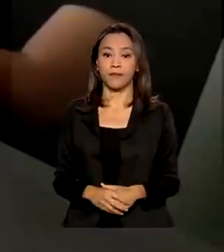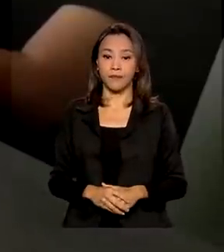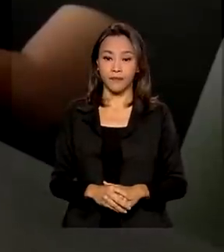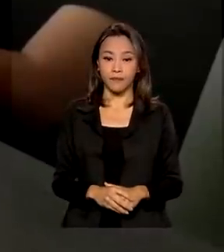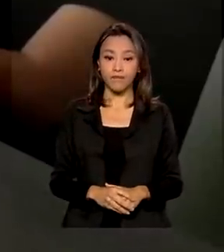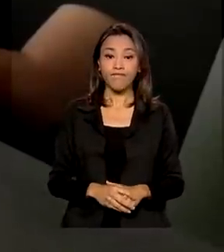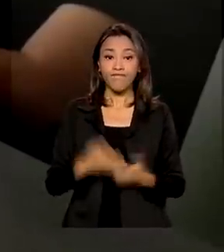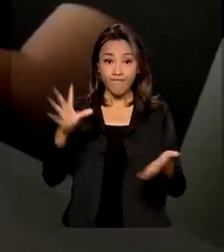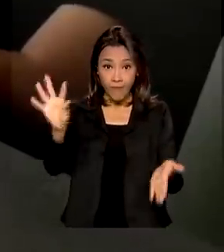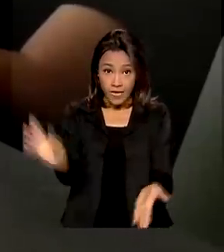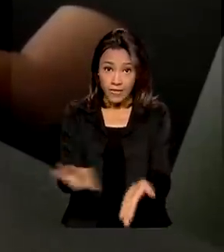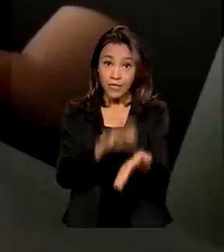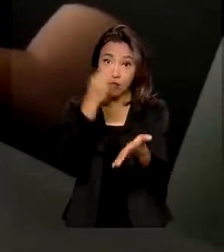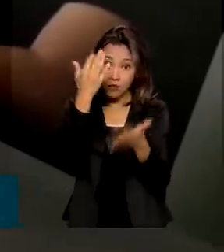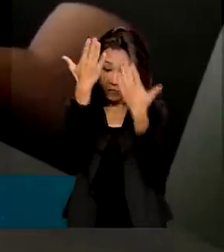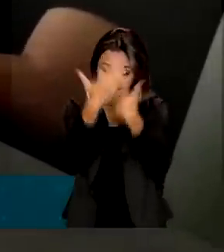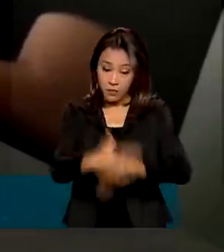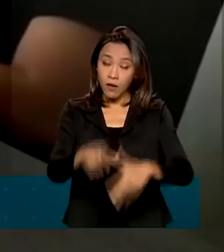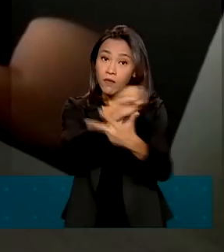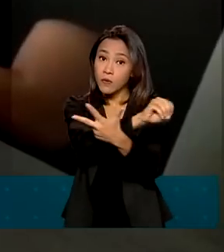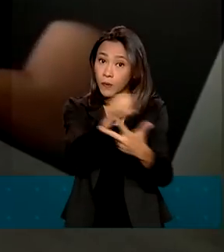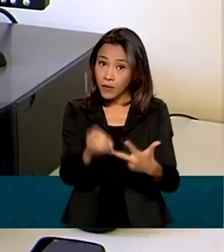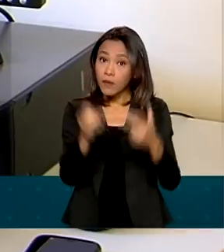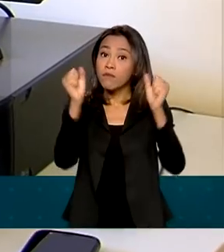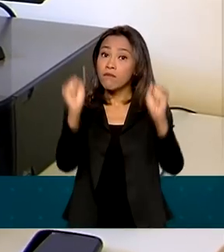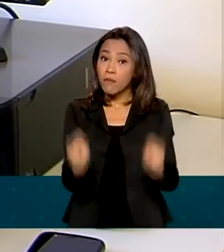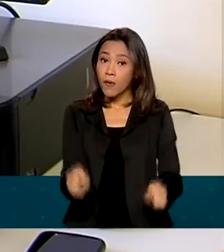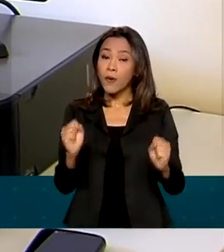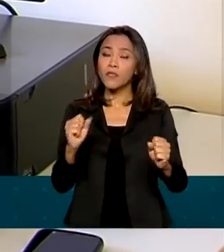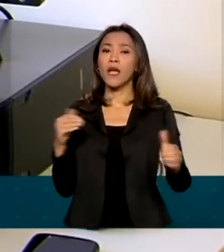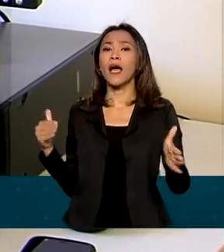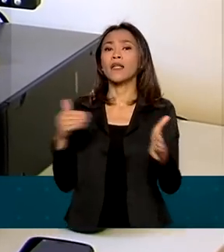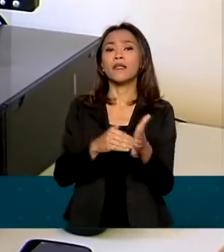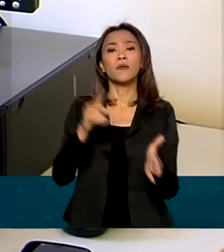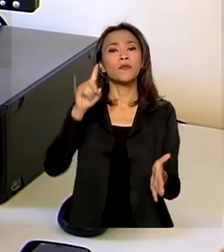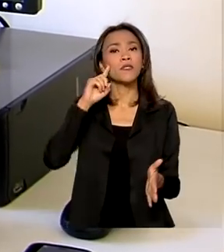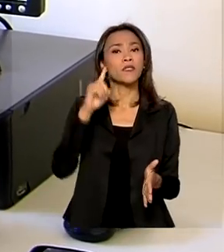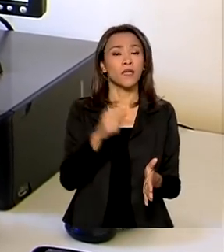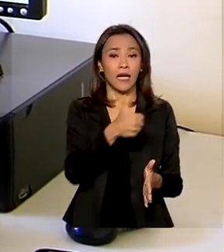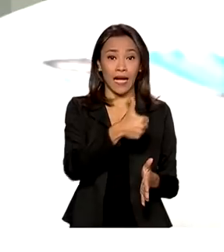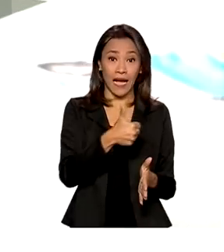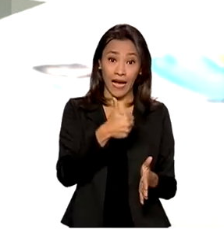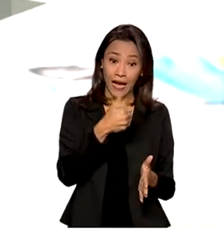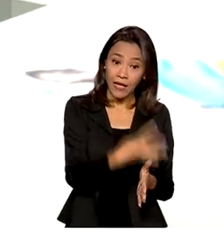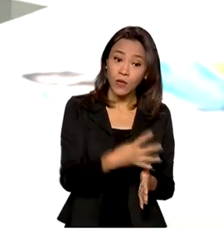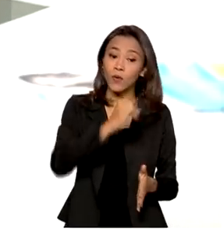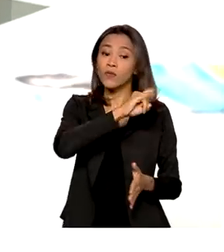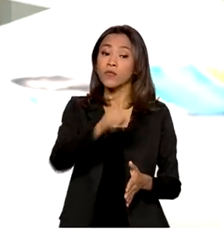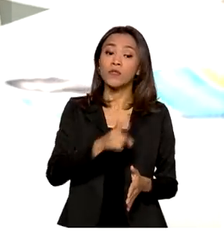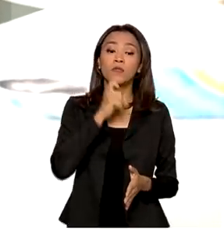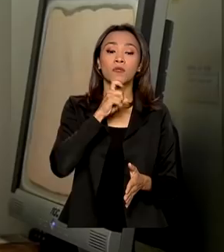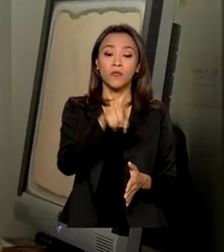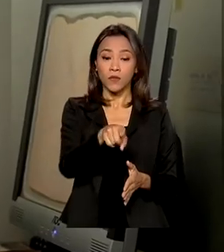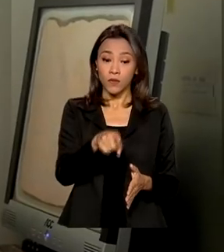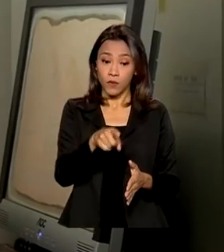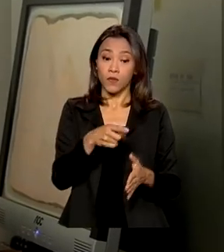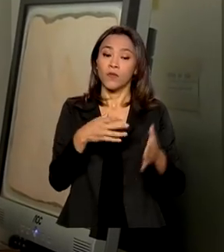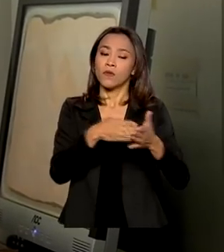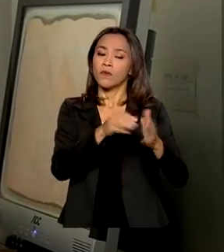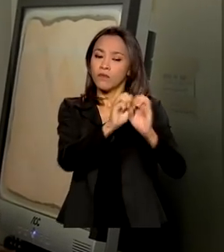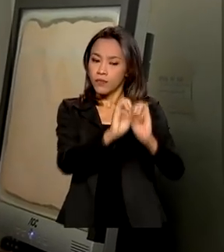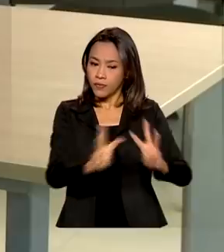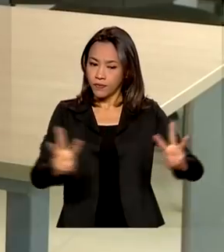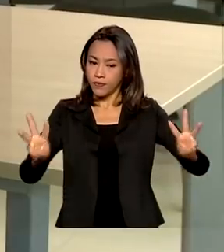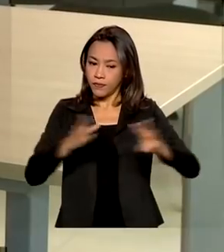As inscrições para as provas do Enem podem ser feitas até o dia 14 de julho, no portal do governo federal, que